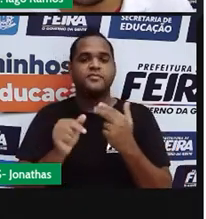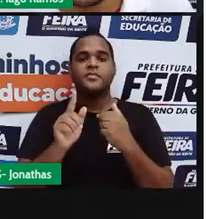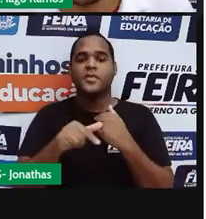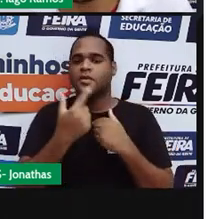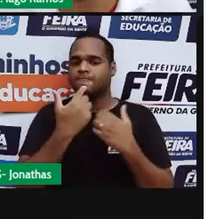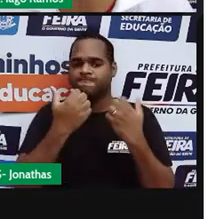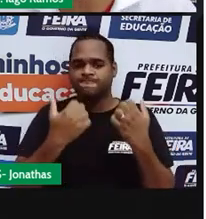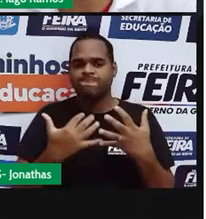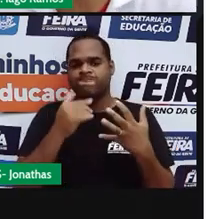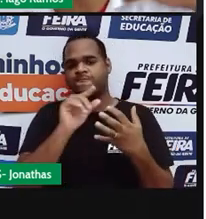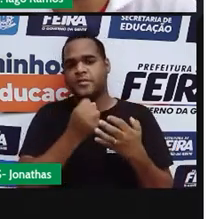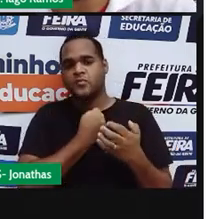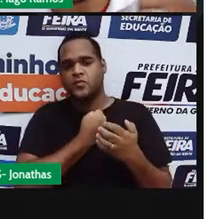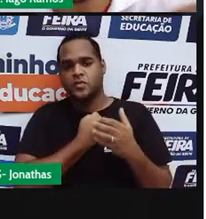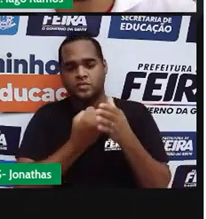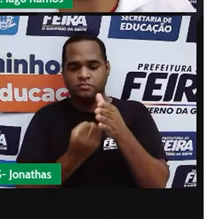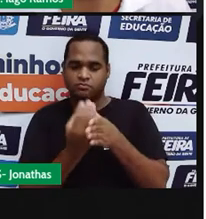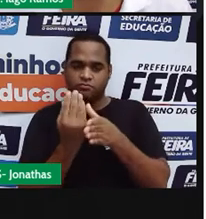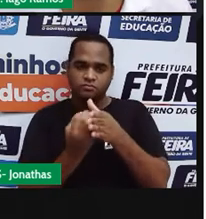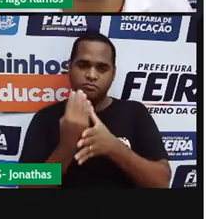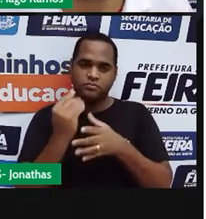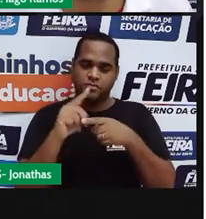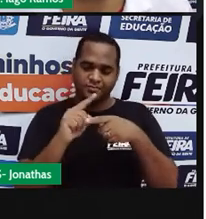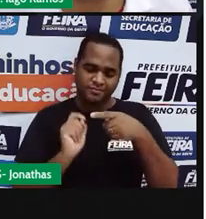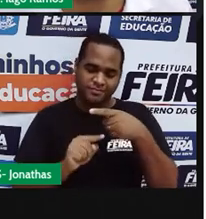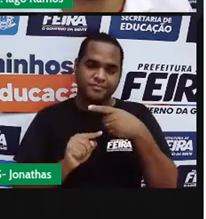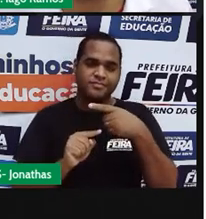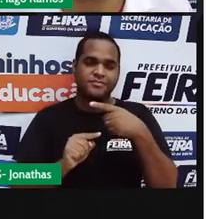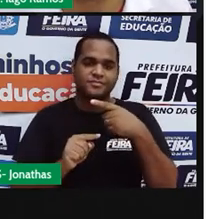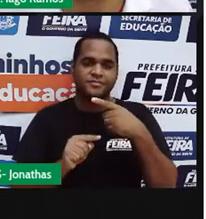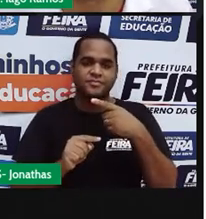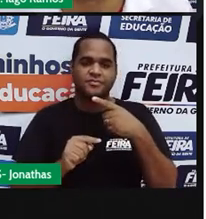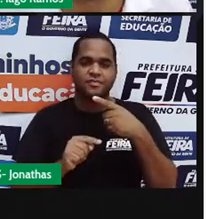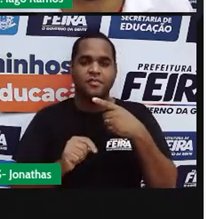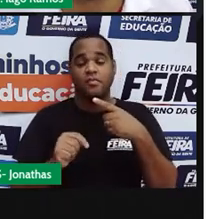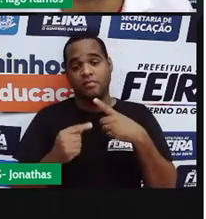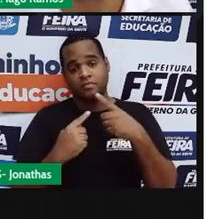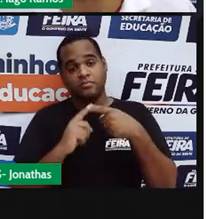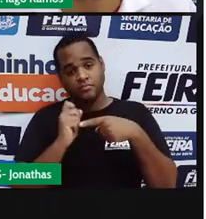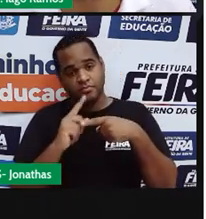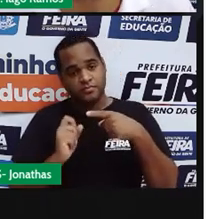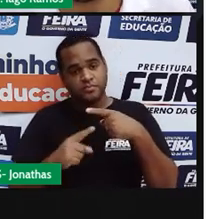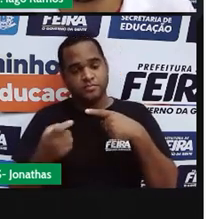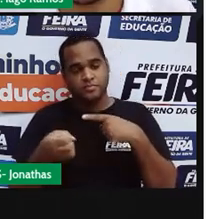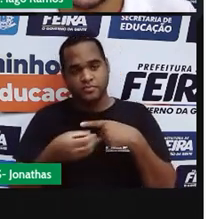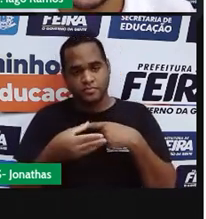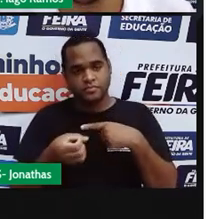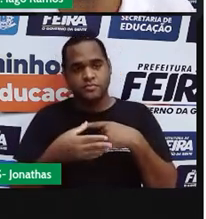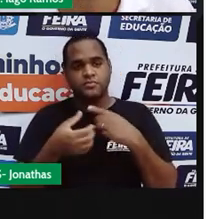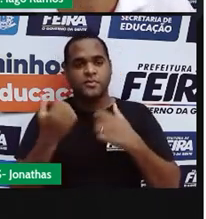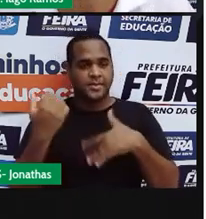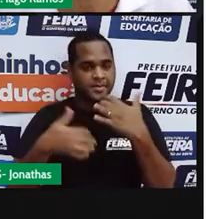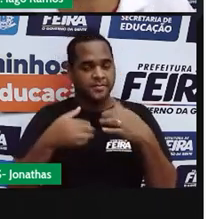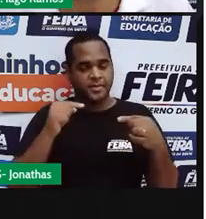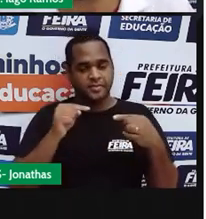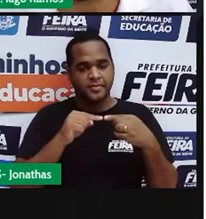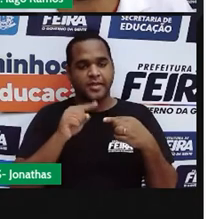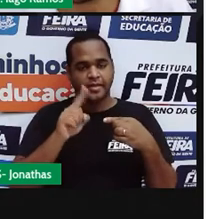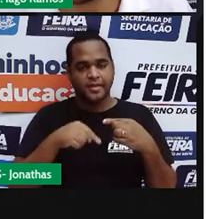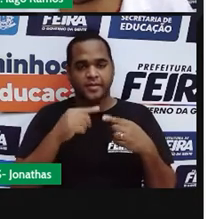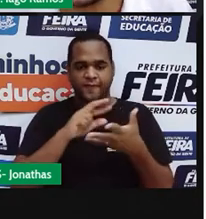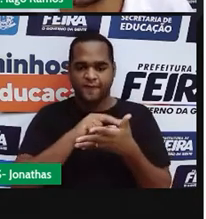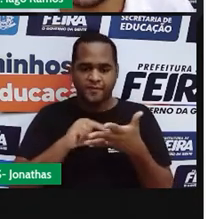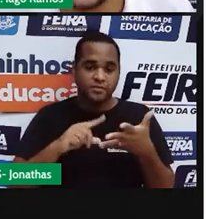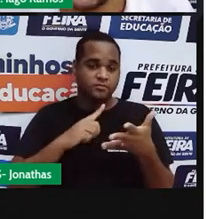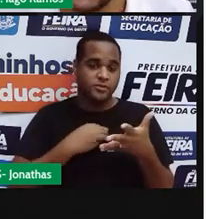racional ele nasce de frações como a gente colocou aqui, ó. Números racionais são números